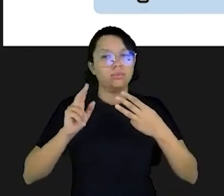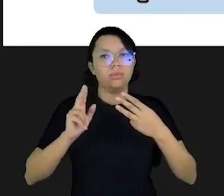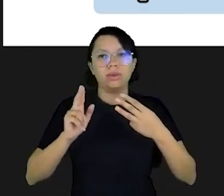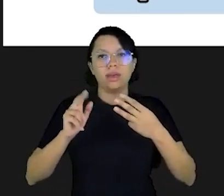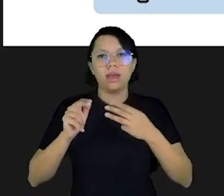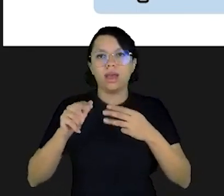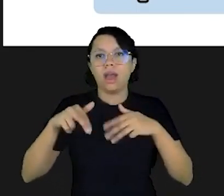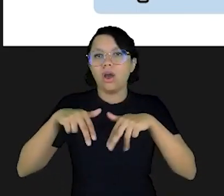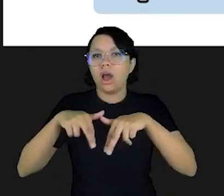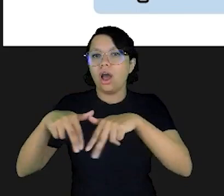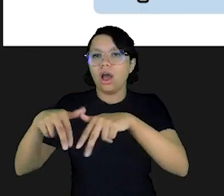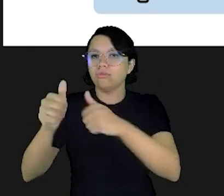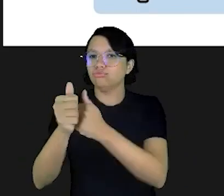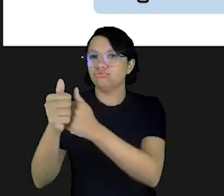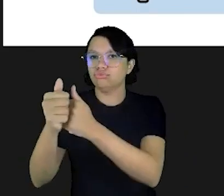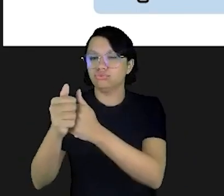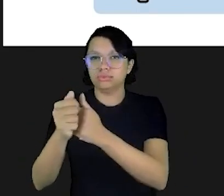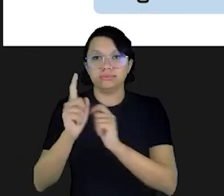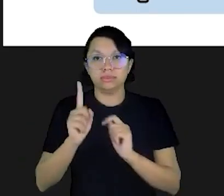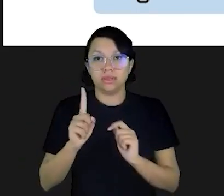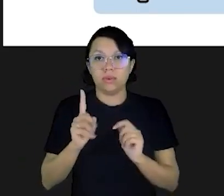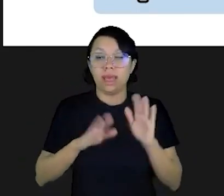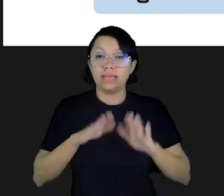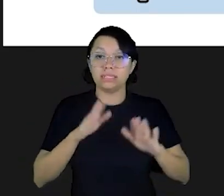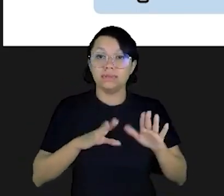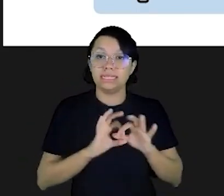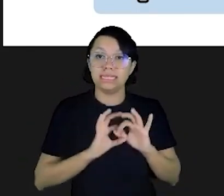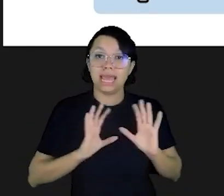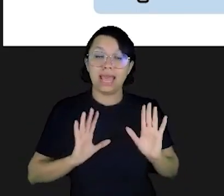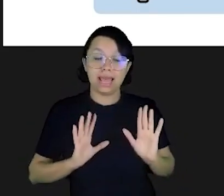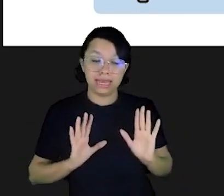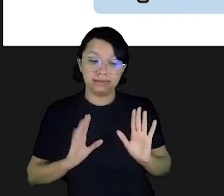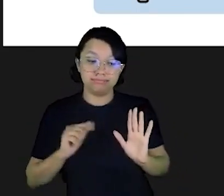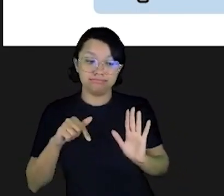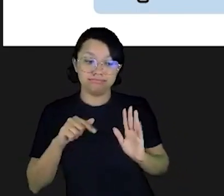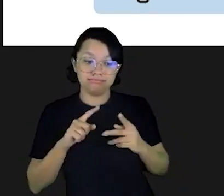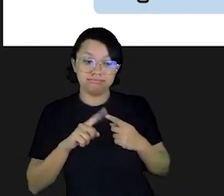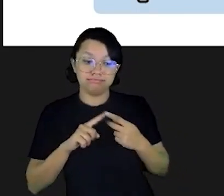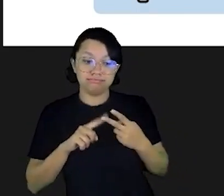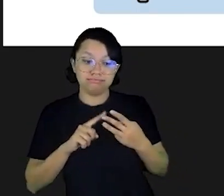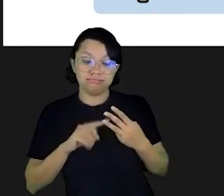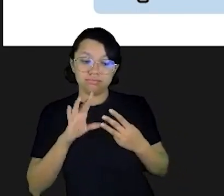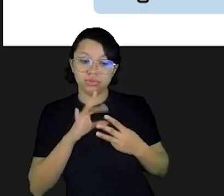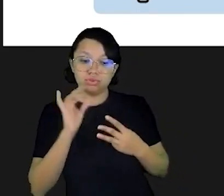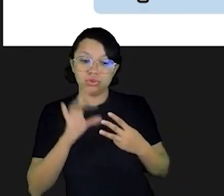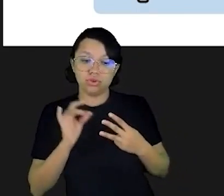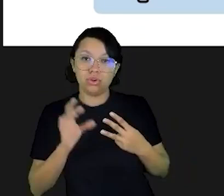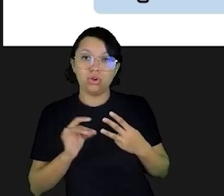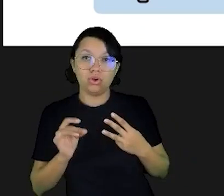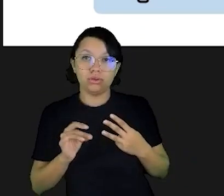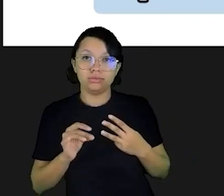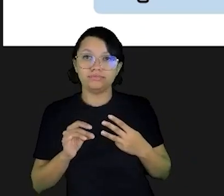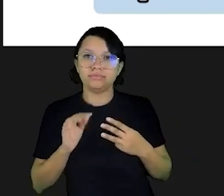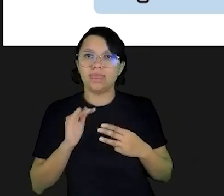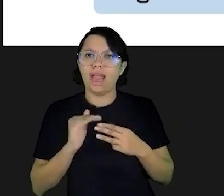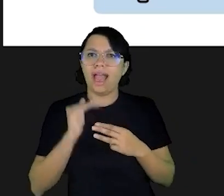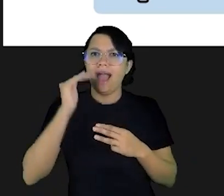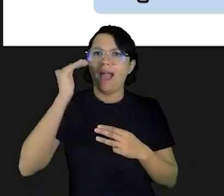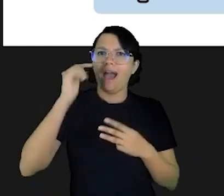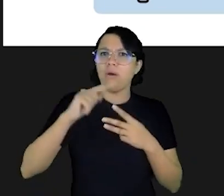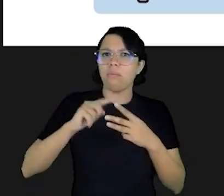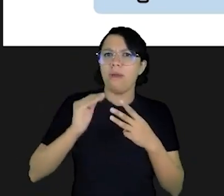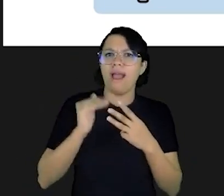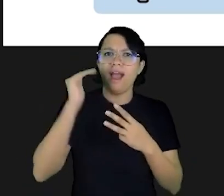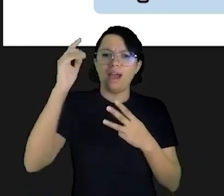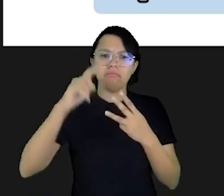juntos. Você sempre vai ter que abrir mão de pelo menos um desses três elementos, porque alta liquidez, alta segurança